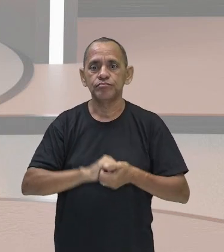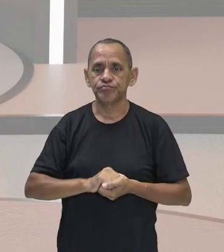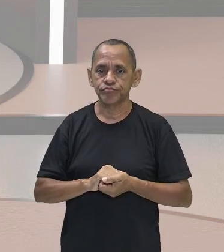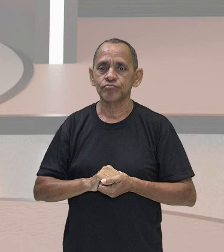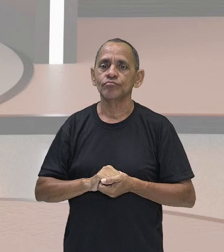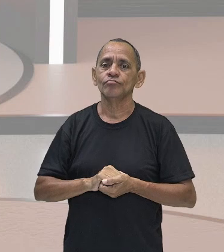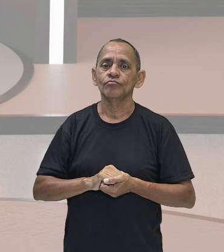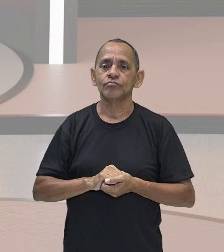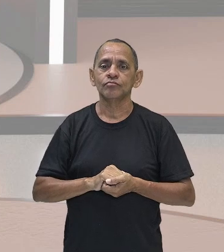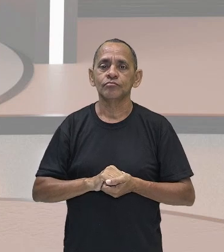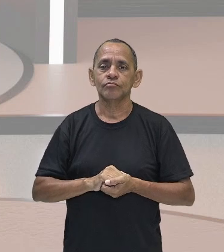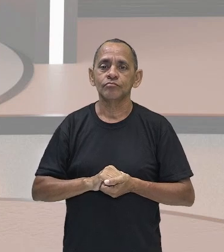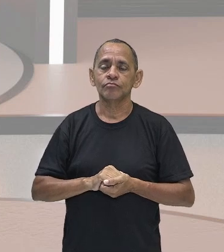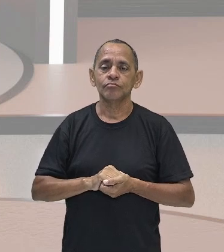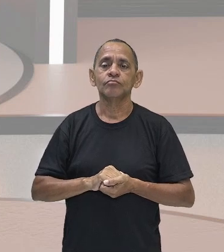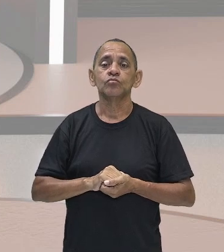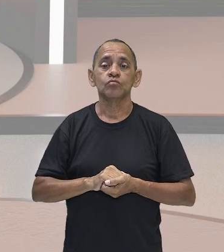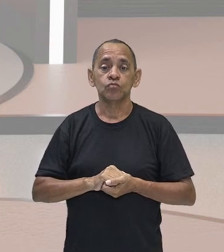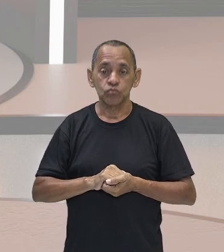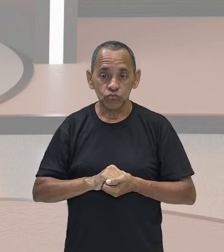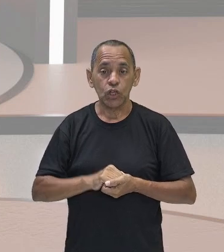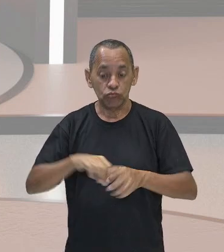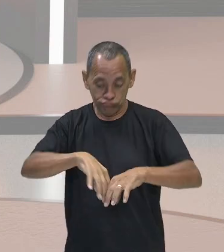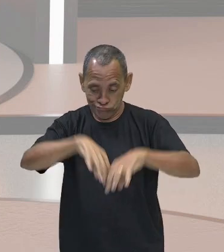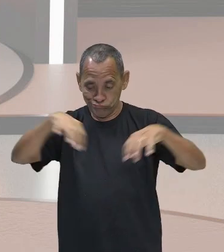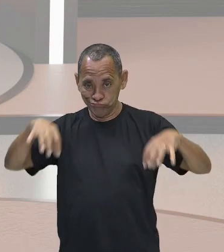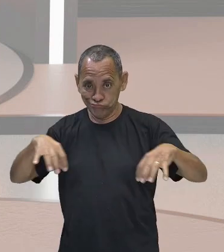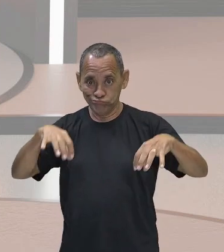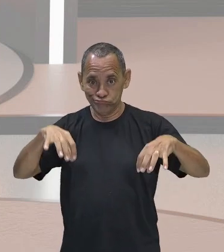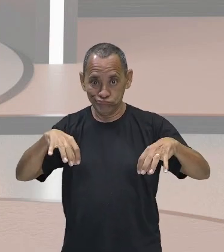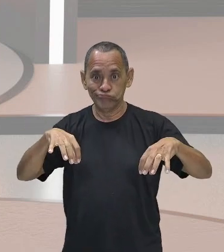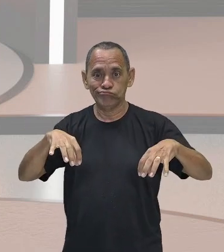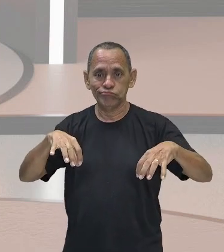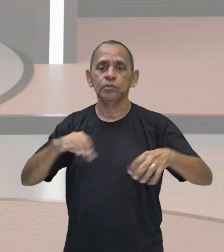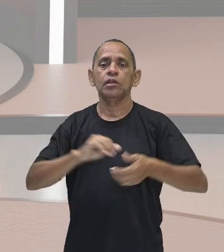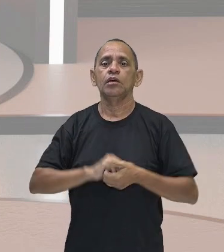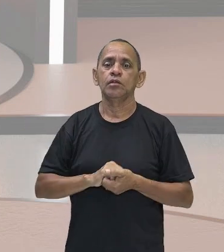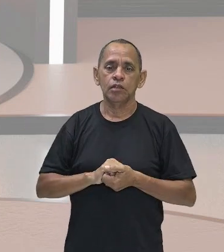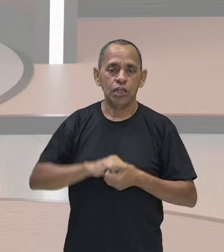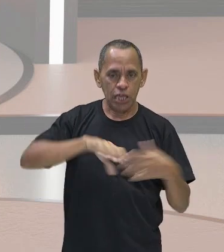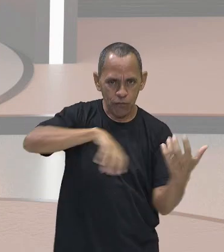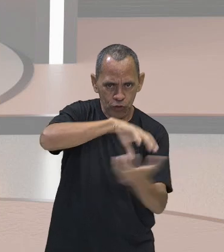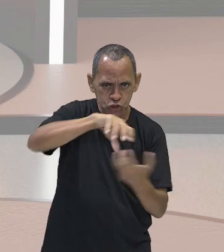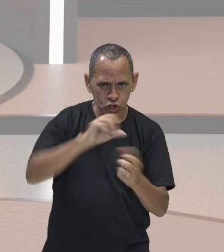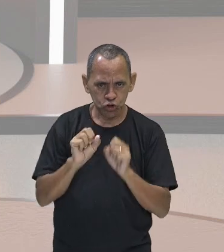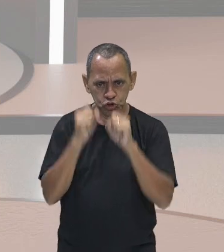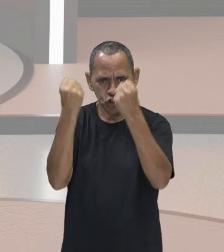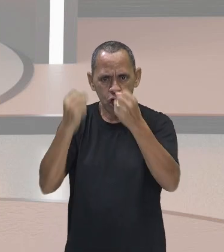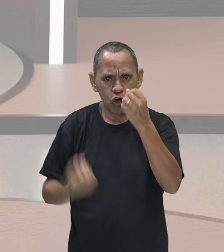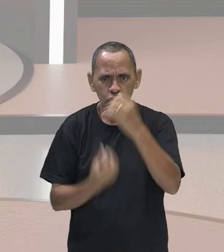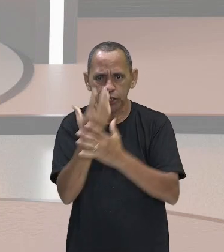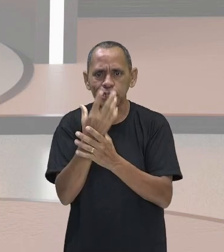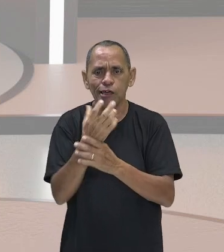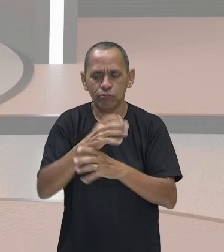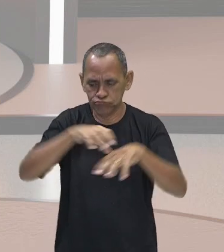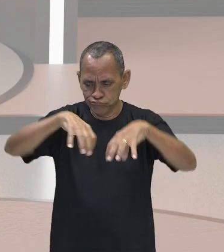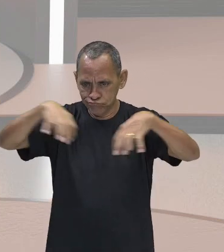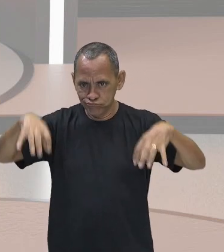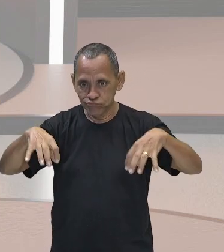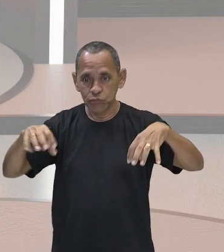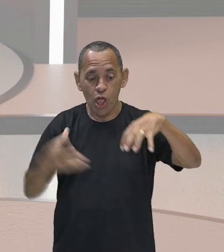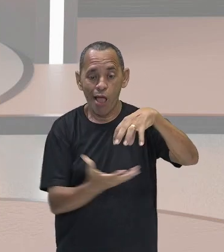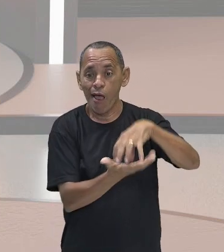surgem duas classes sociais antagônicas. Para mim aqui, por favor. Classes sociais essas que são as seguintes.